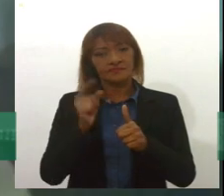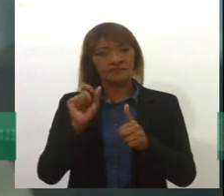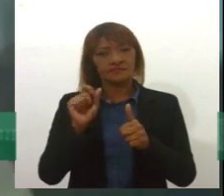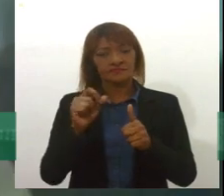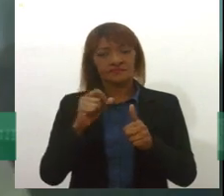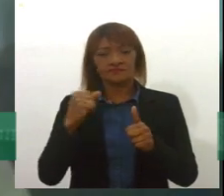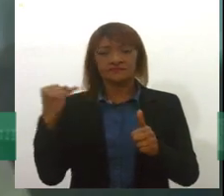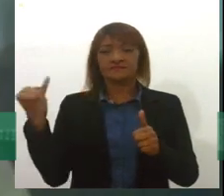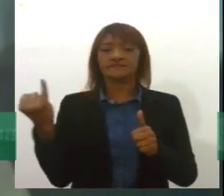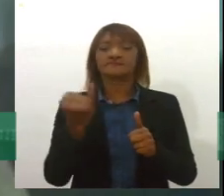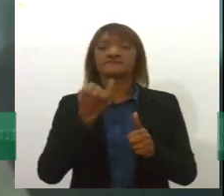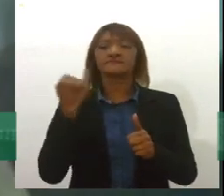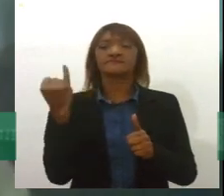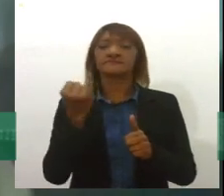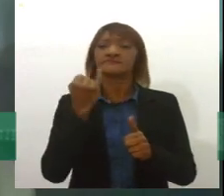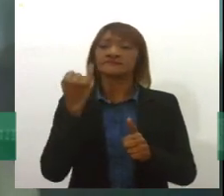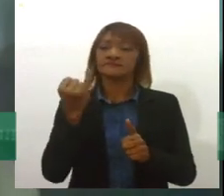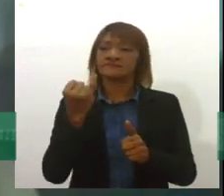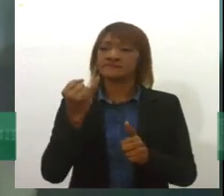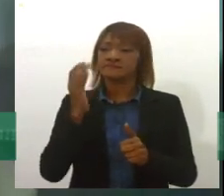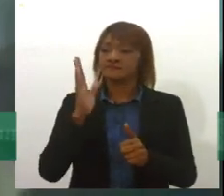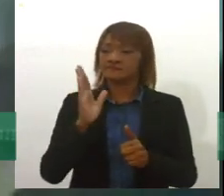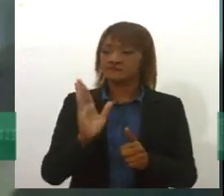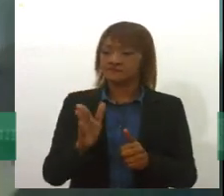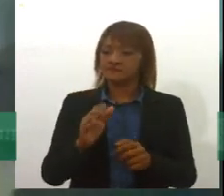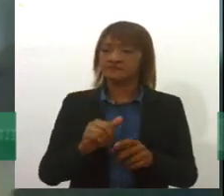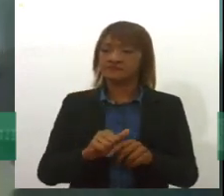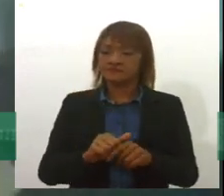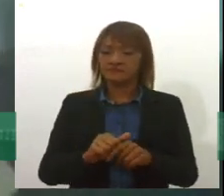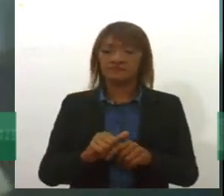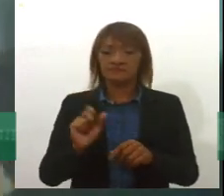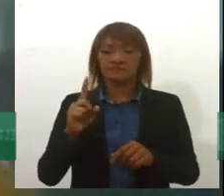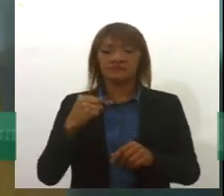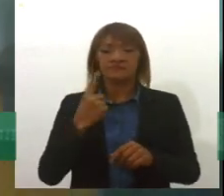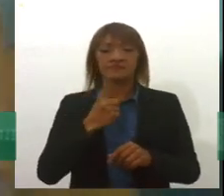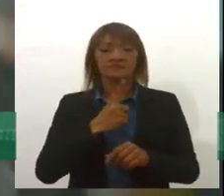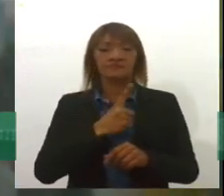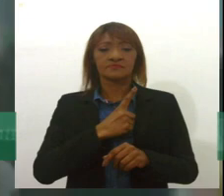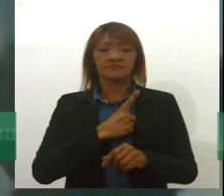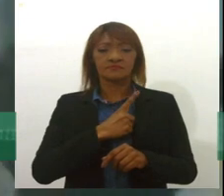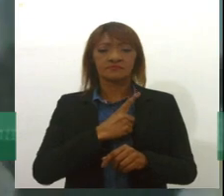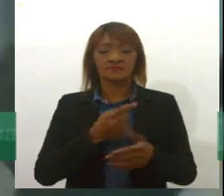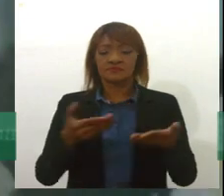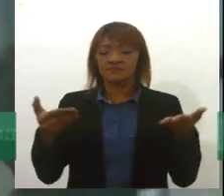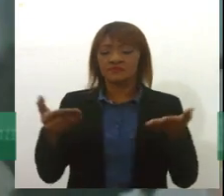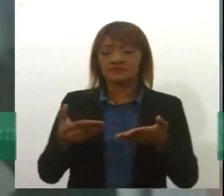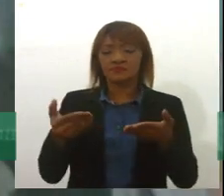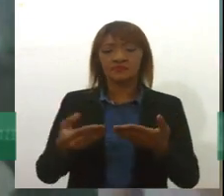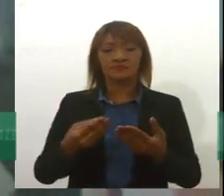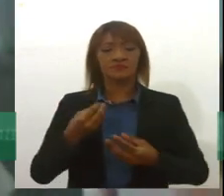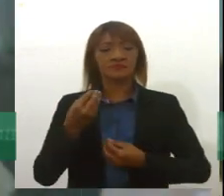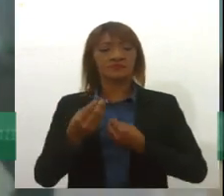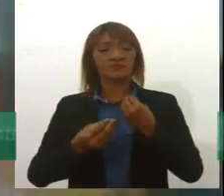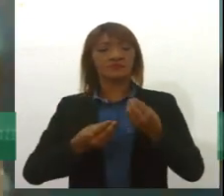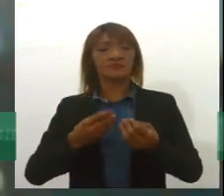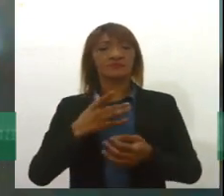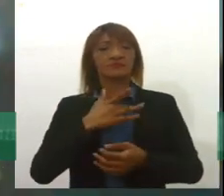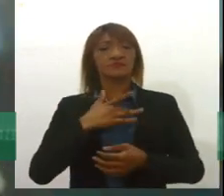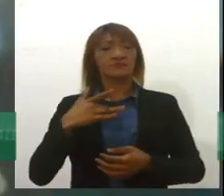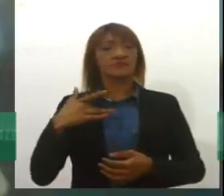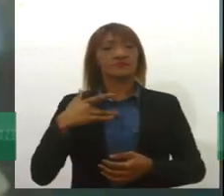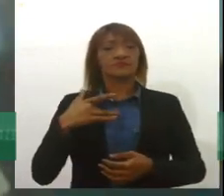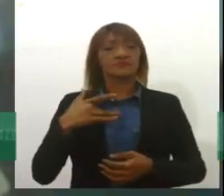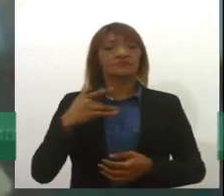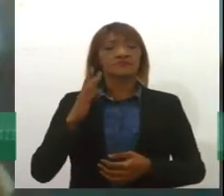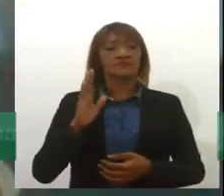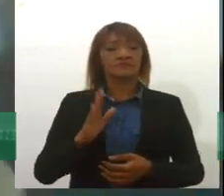muito importante, essa perspectiva de que a gente entende o destaque que se dá à perspectiva da saúde mental em janeiro, mas